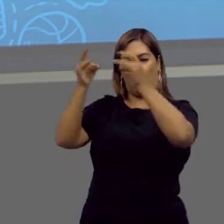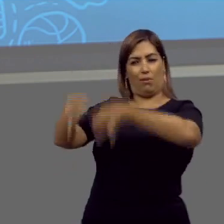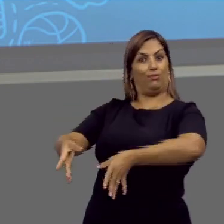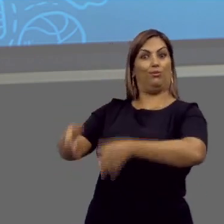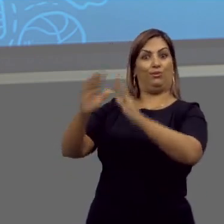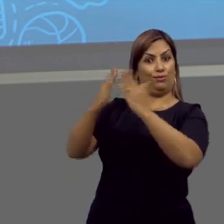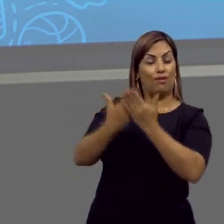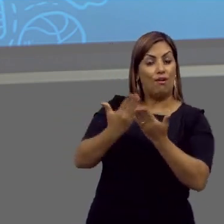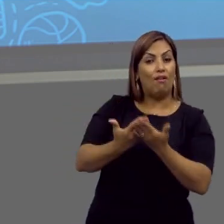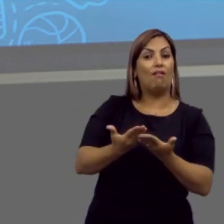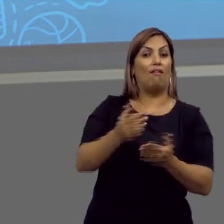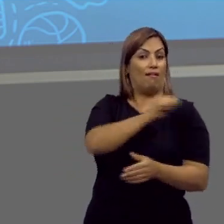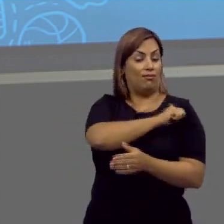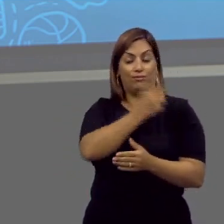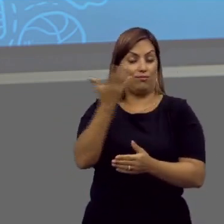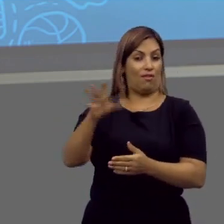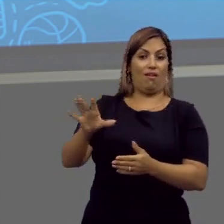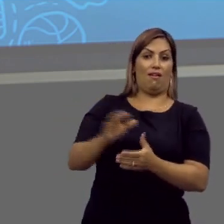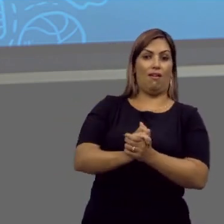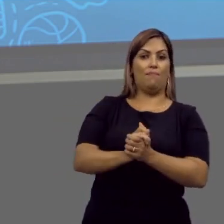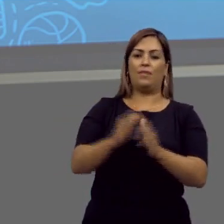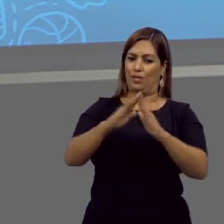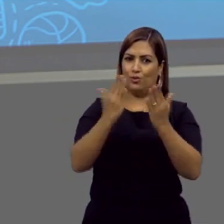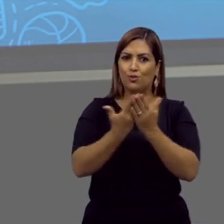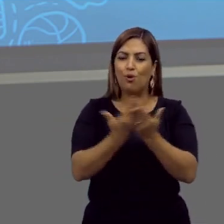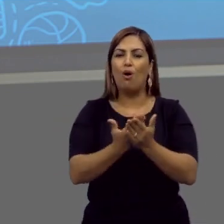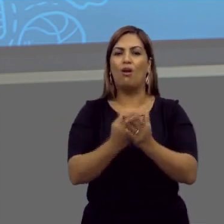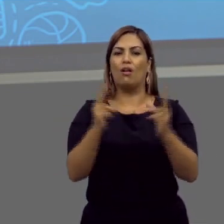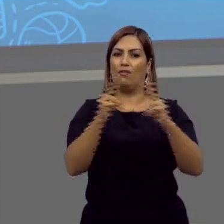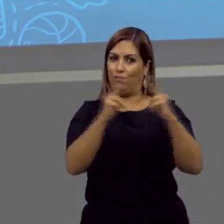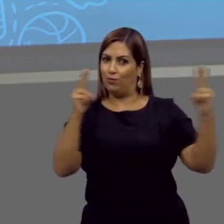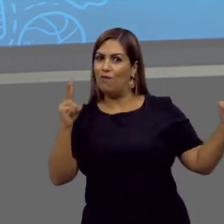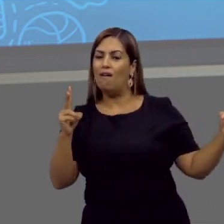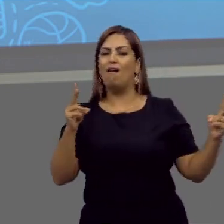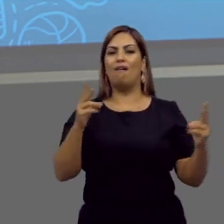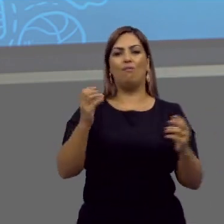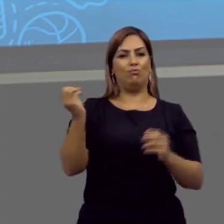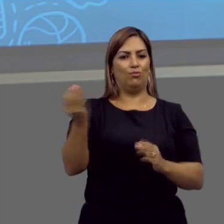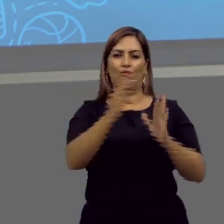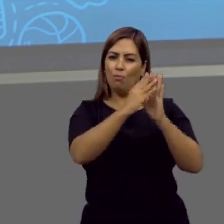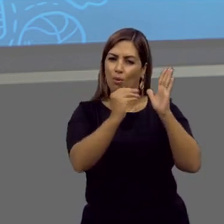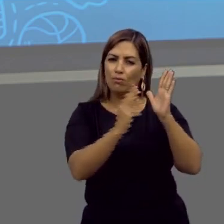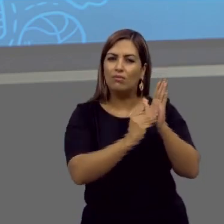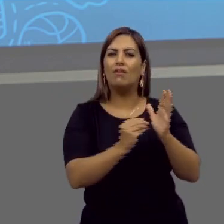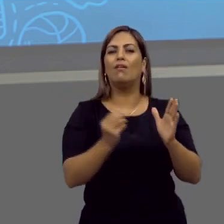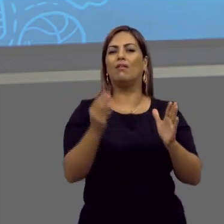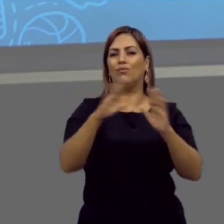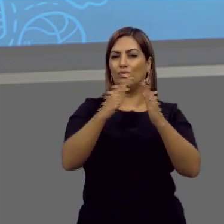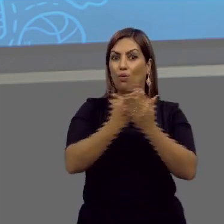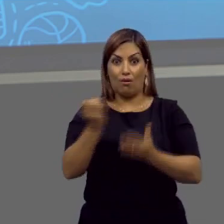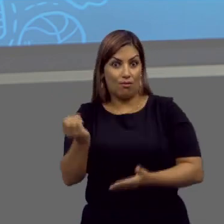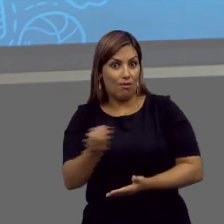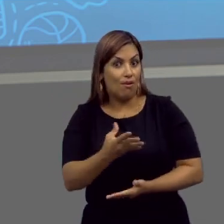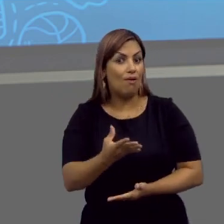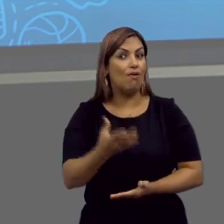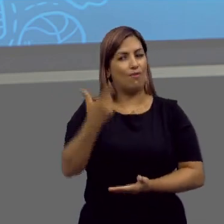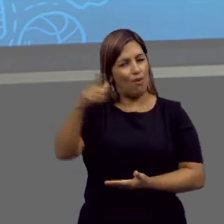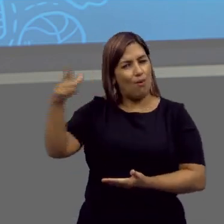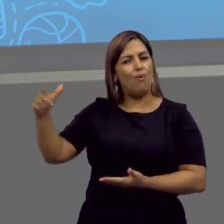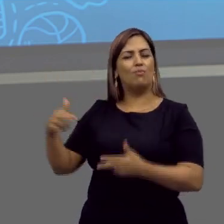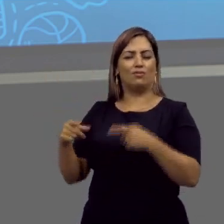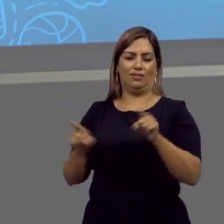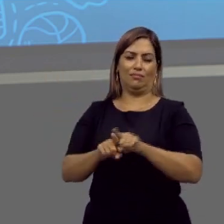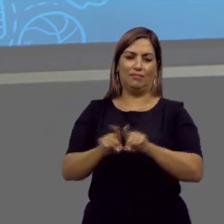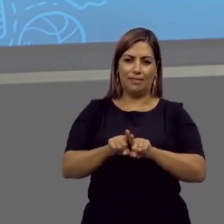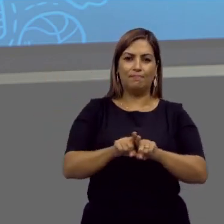evasão escolar. Por que não? A escola digital. O novo modelo de escola contemporânea. Entre